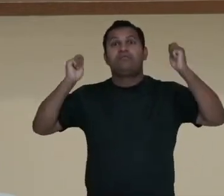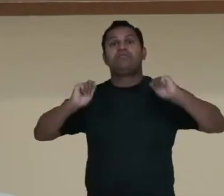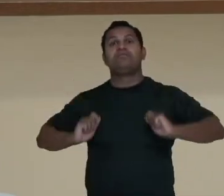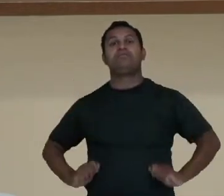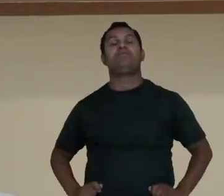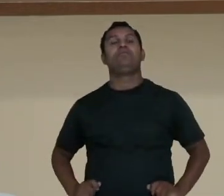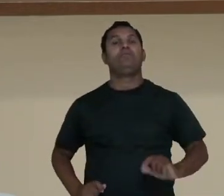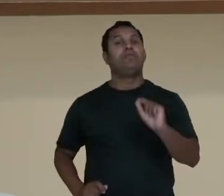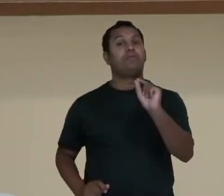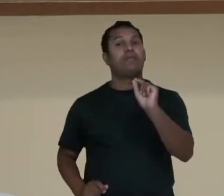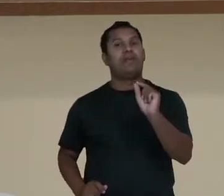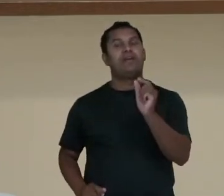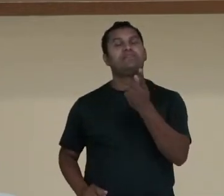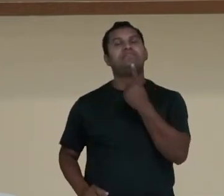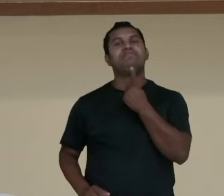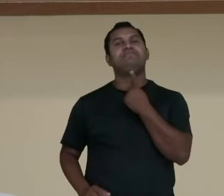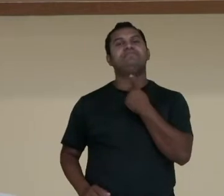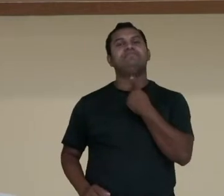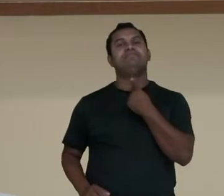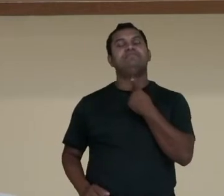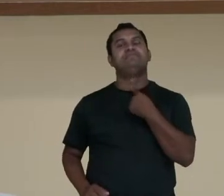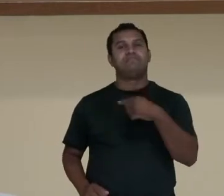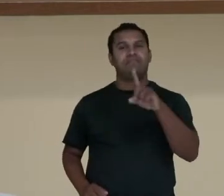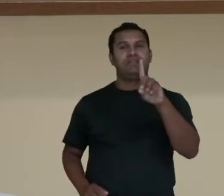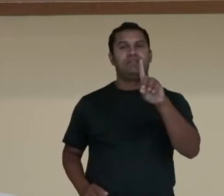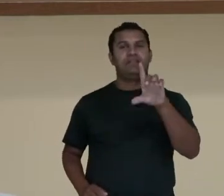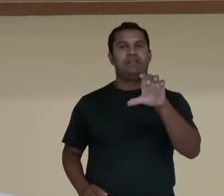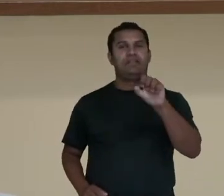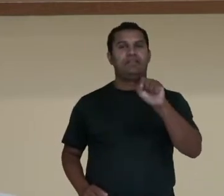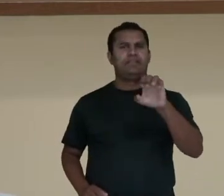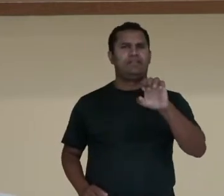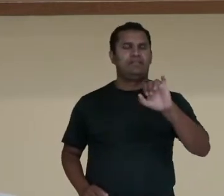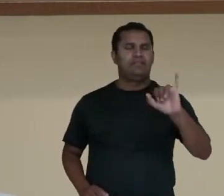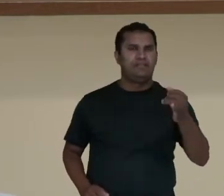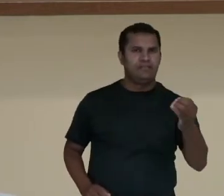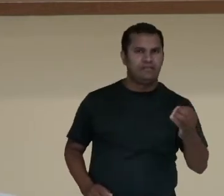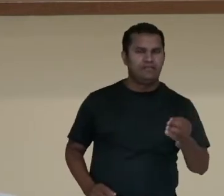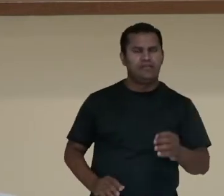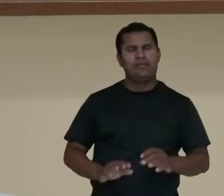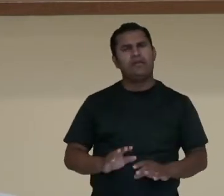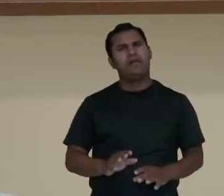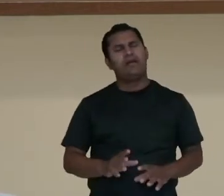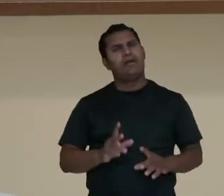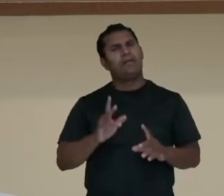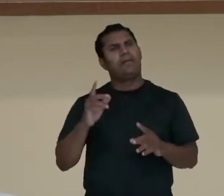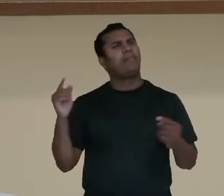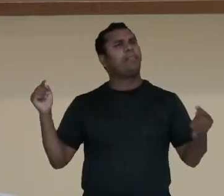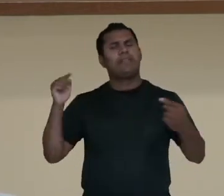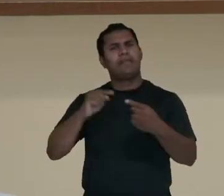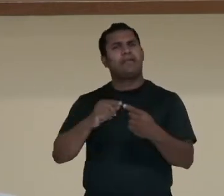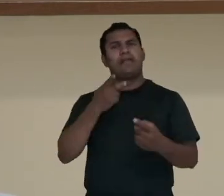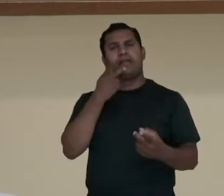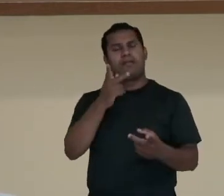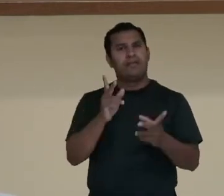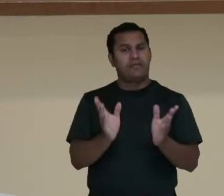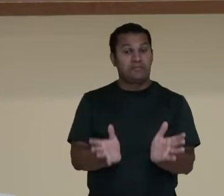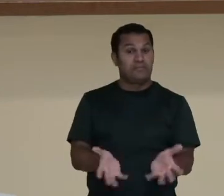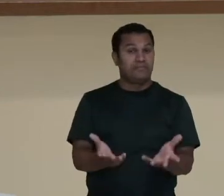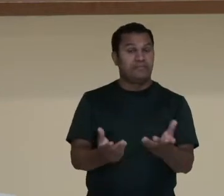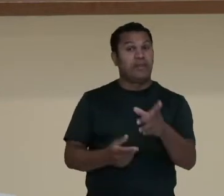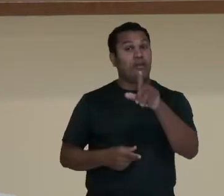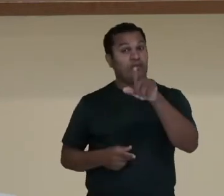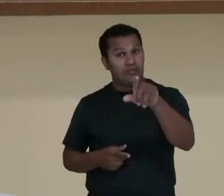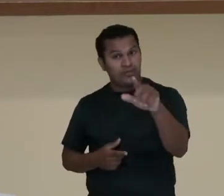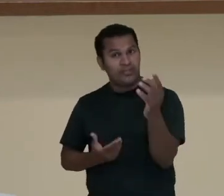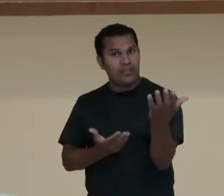vocativo para falar com o adolescente dizendo para ele o seguinte. Olha, adolescente, você tem tudo pela frente, a vida pode